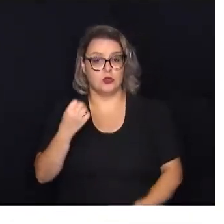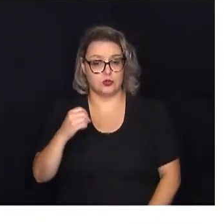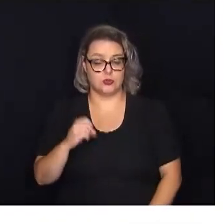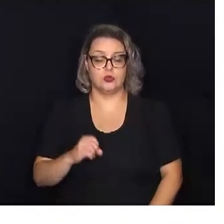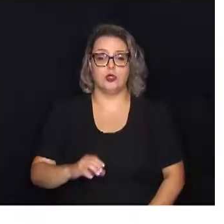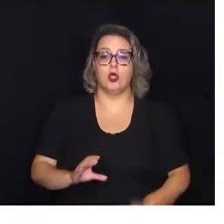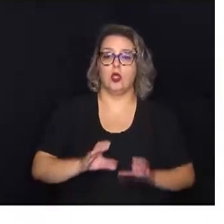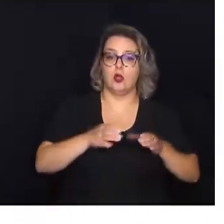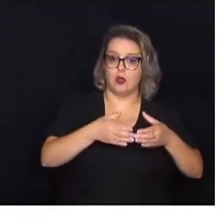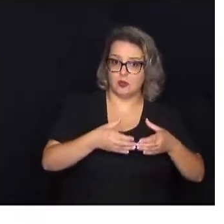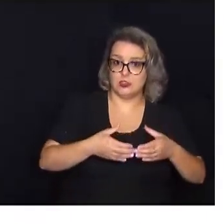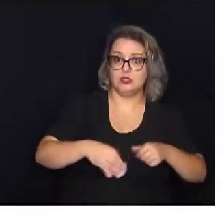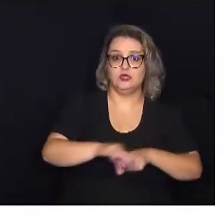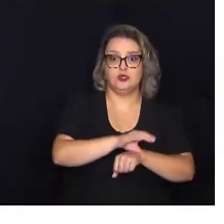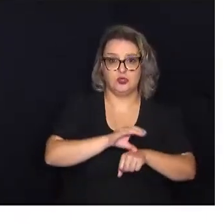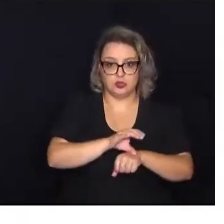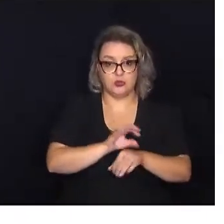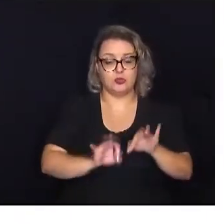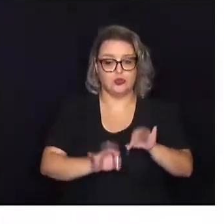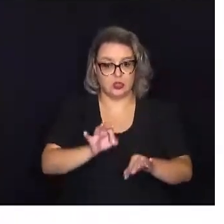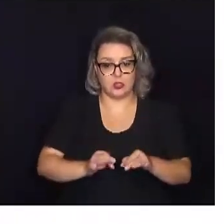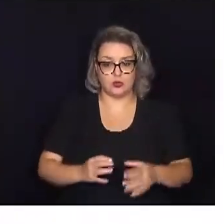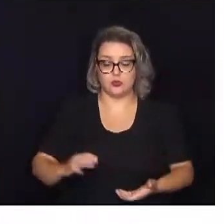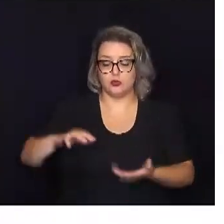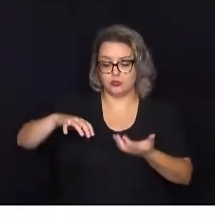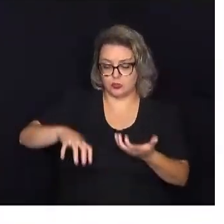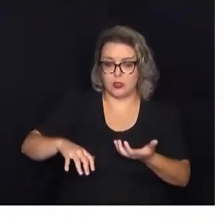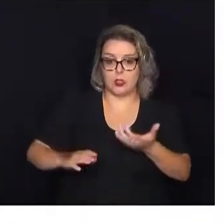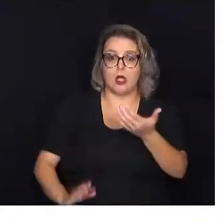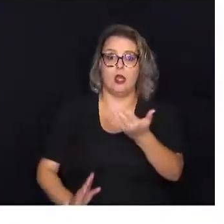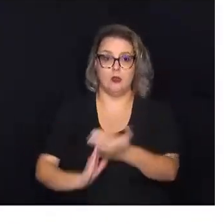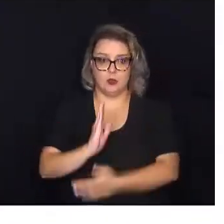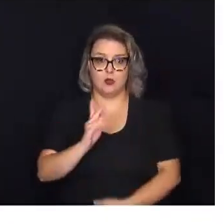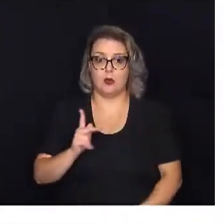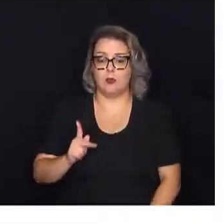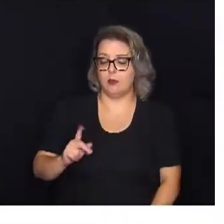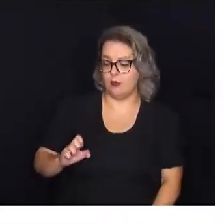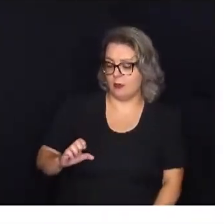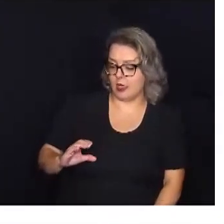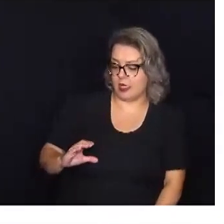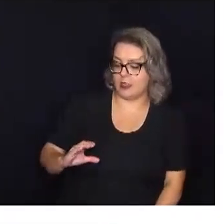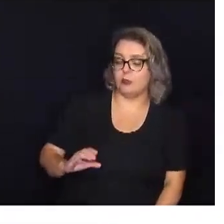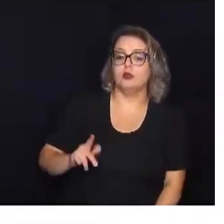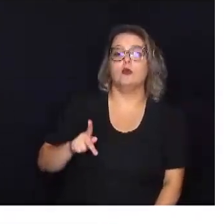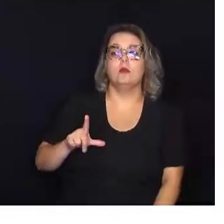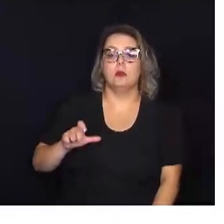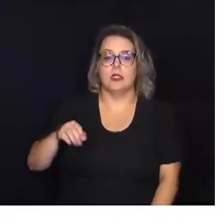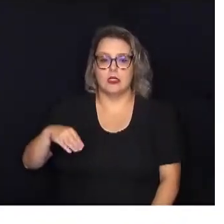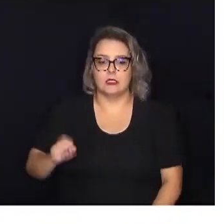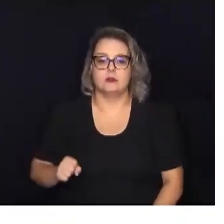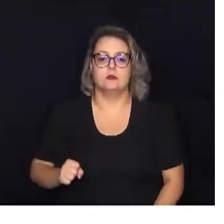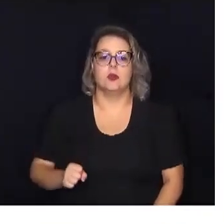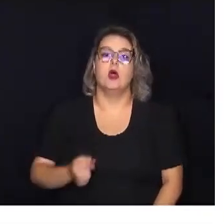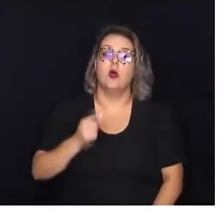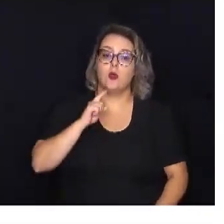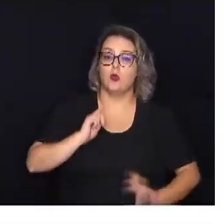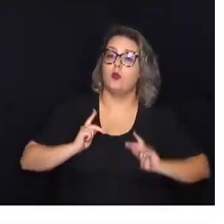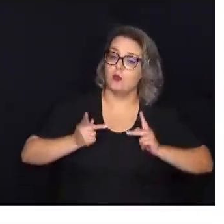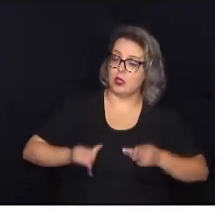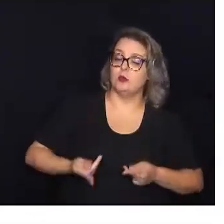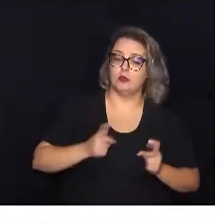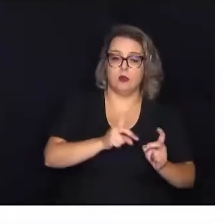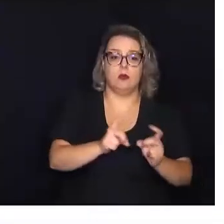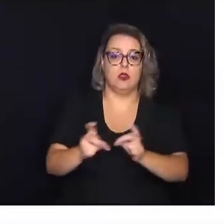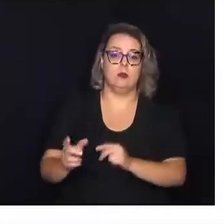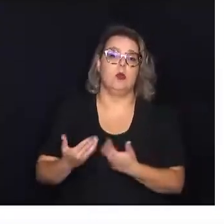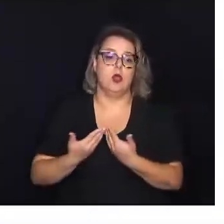Justiça do Senado Federal aprovou a PEC do Plasma, que permite a venda de plasma humano e abre a possibilidade